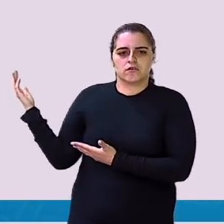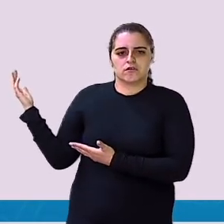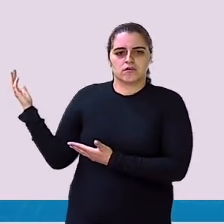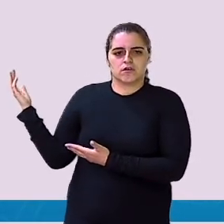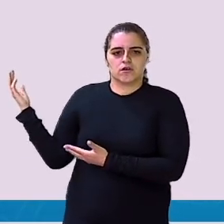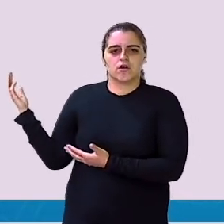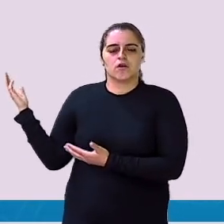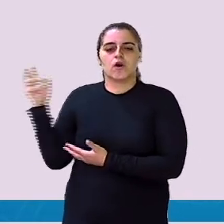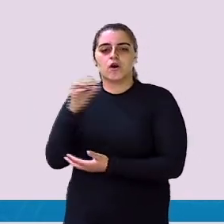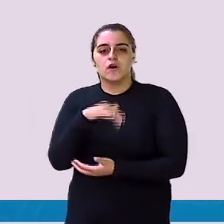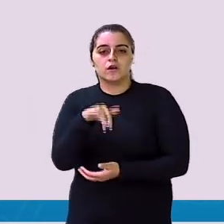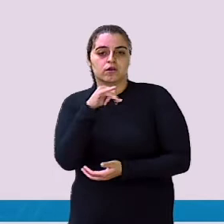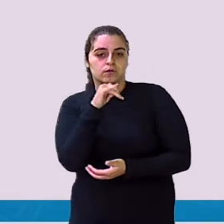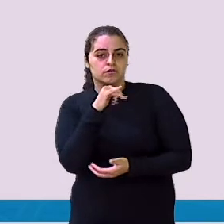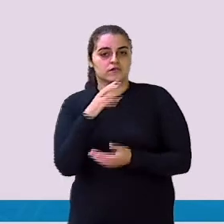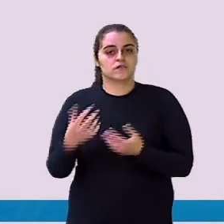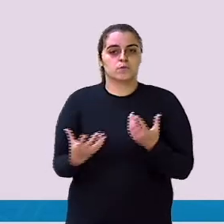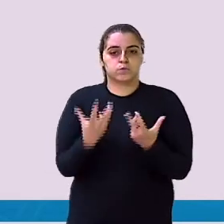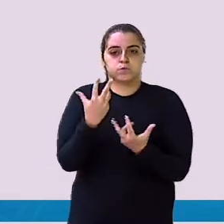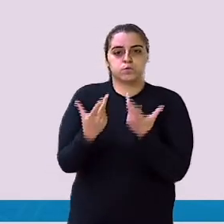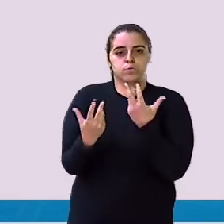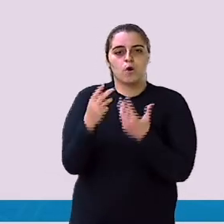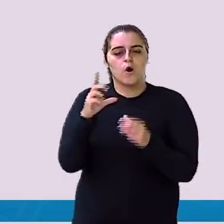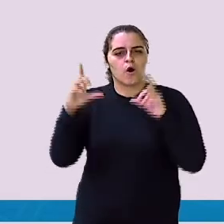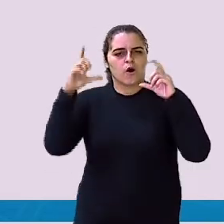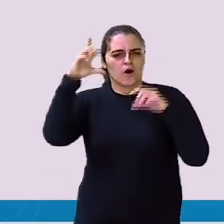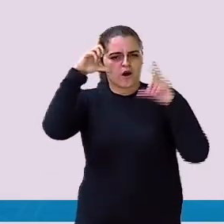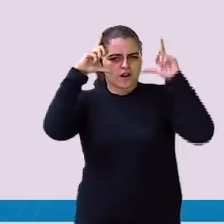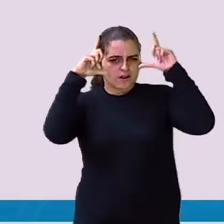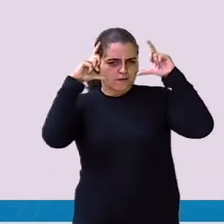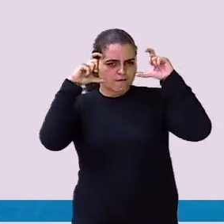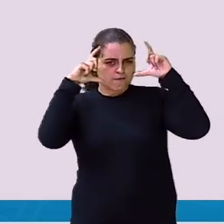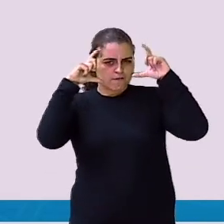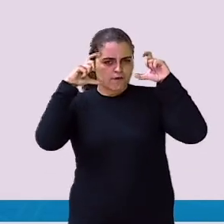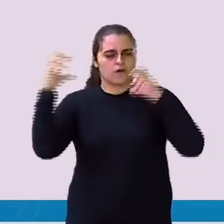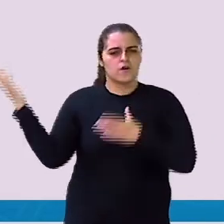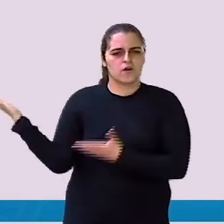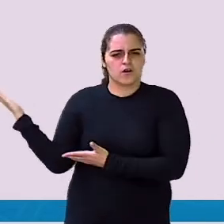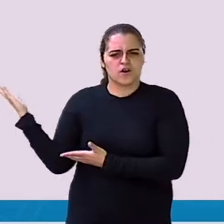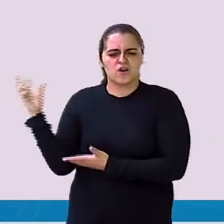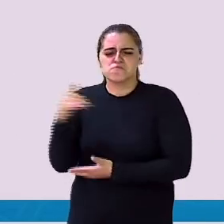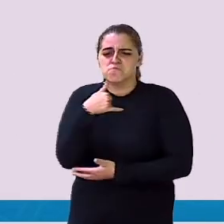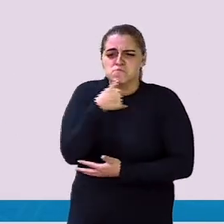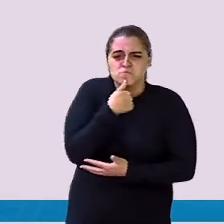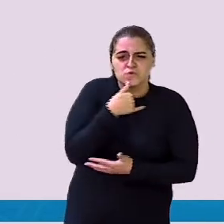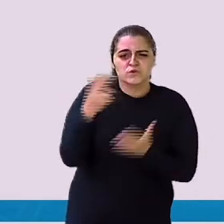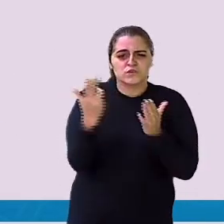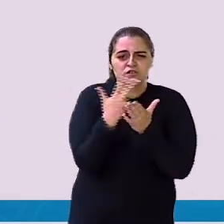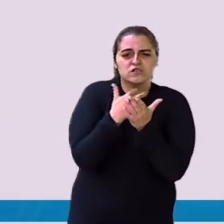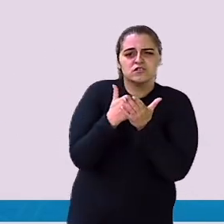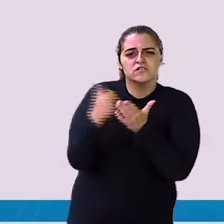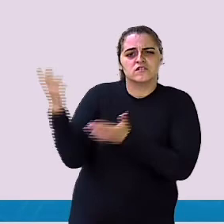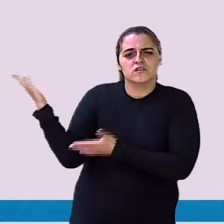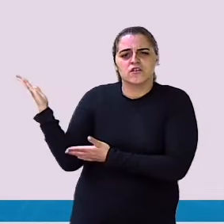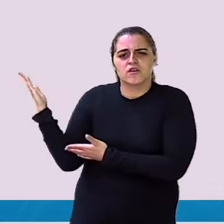Aí a gente tem aqui Que a professora Fala Olha essa foto Quando a Ibituruna Pegou fogo Olha que triste Essa imagem